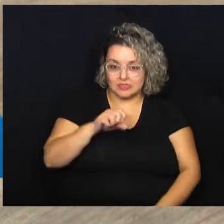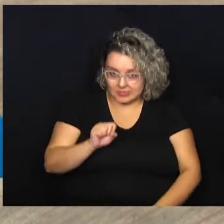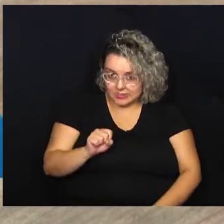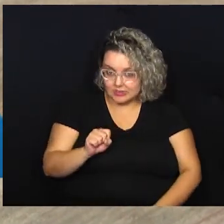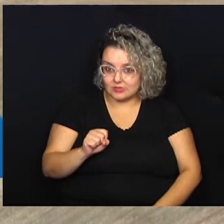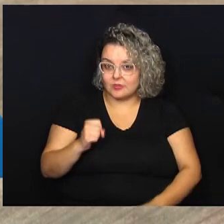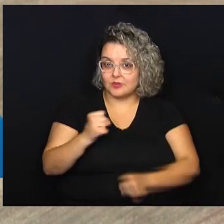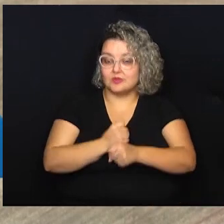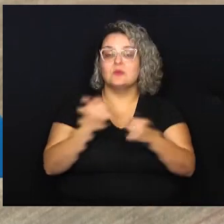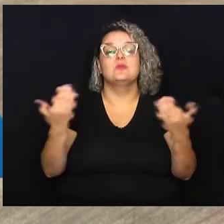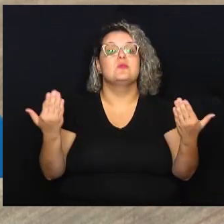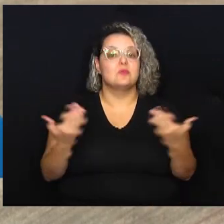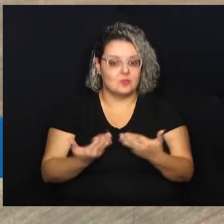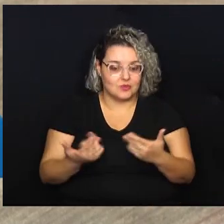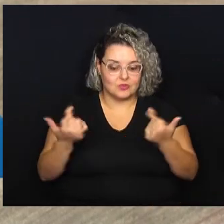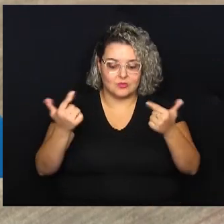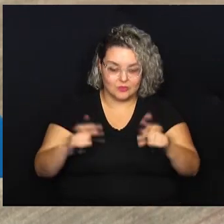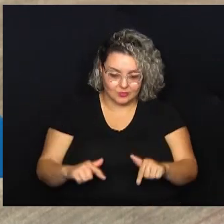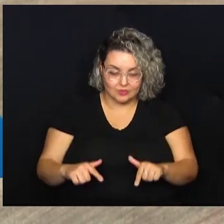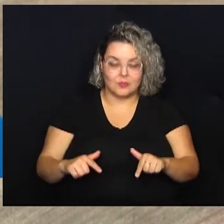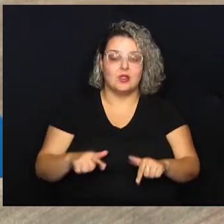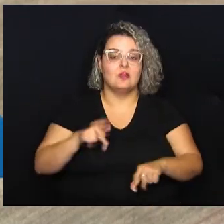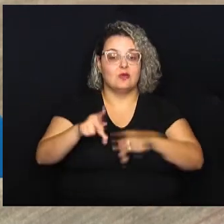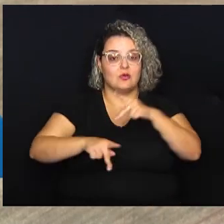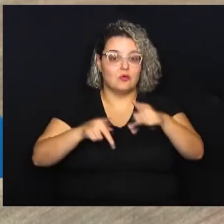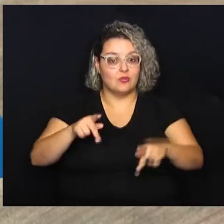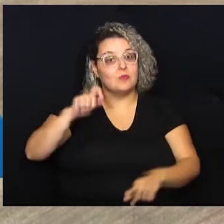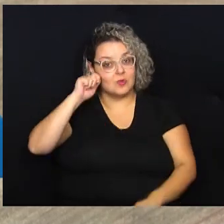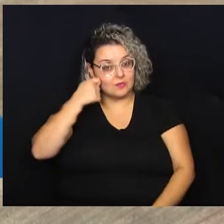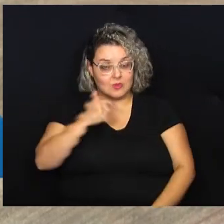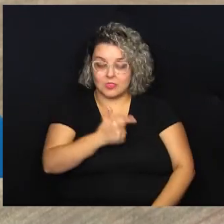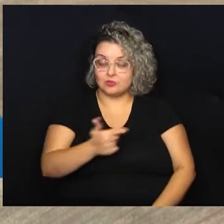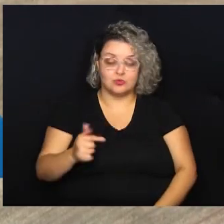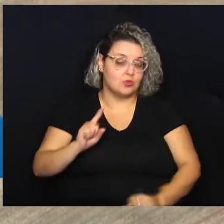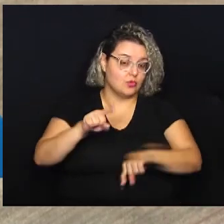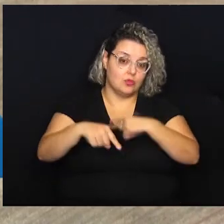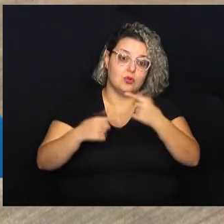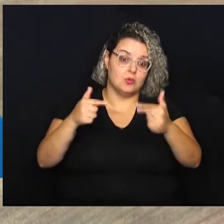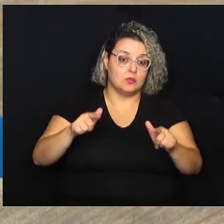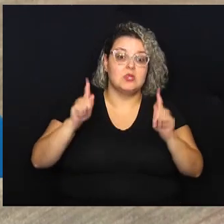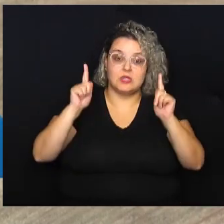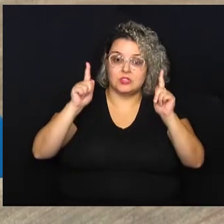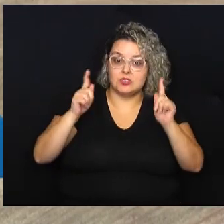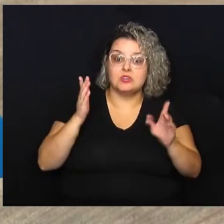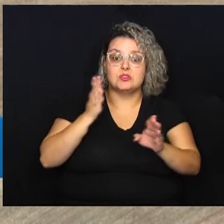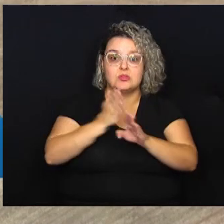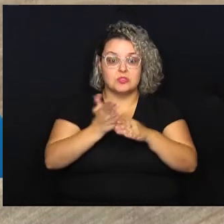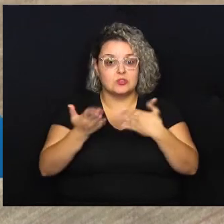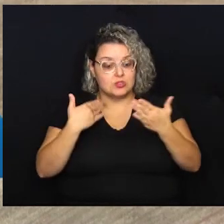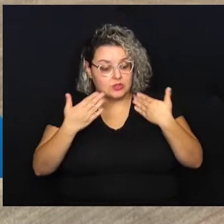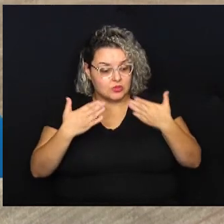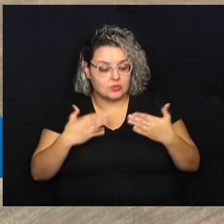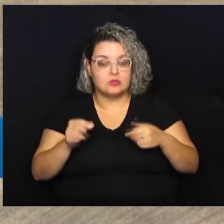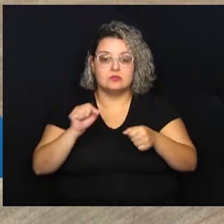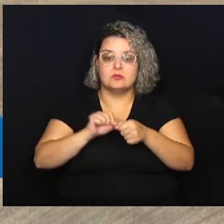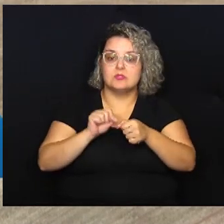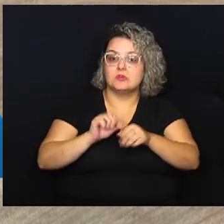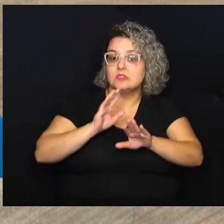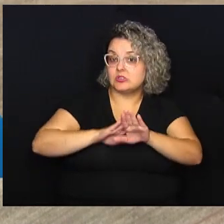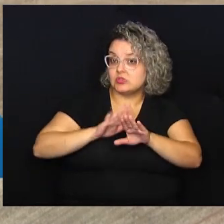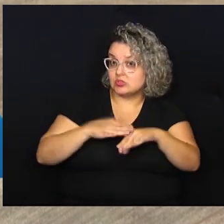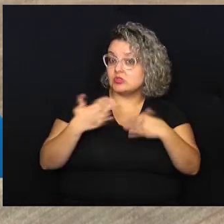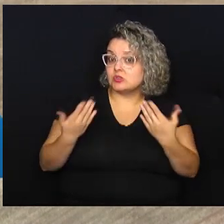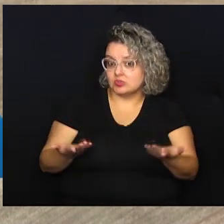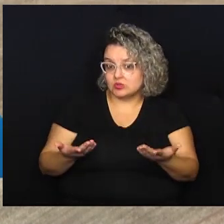anos hoje, um espaço onde a população negra, que em 1945 não tinha outro espaço para poder se divertir, se encontrar, fazer